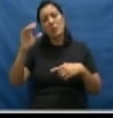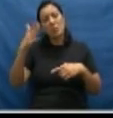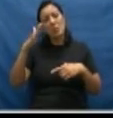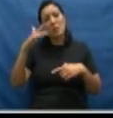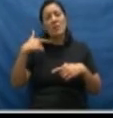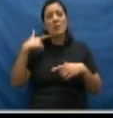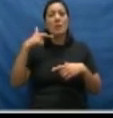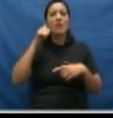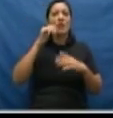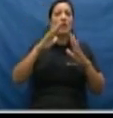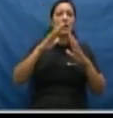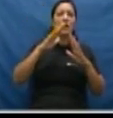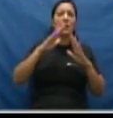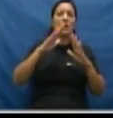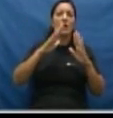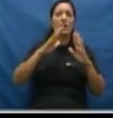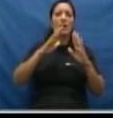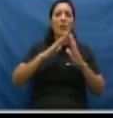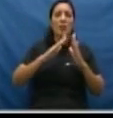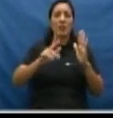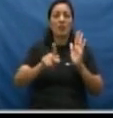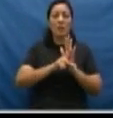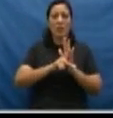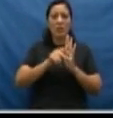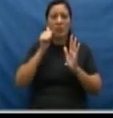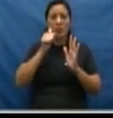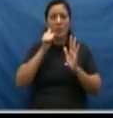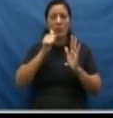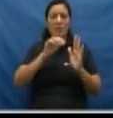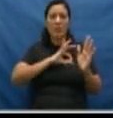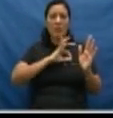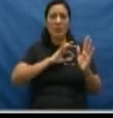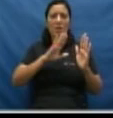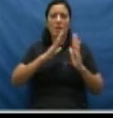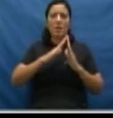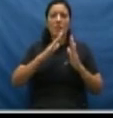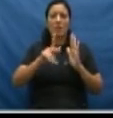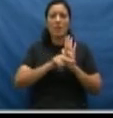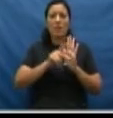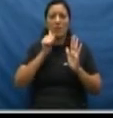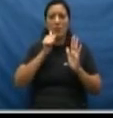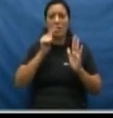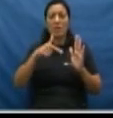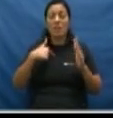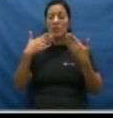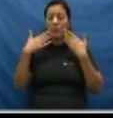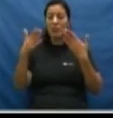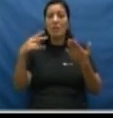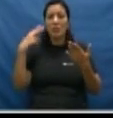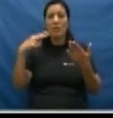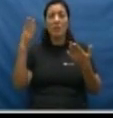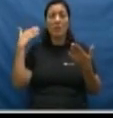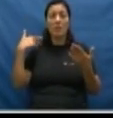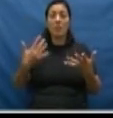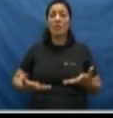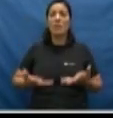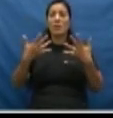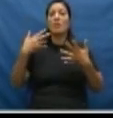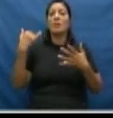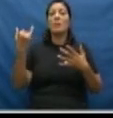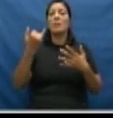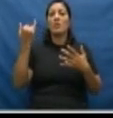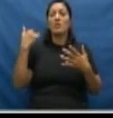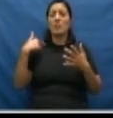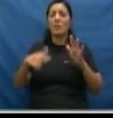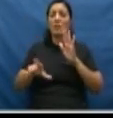delegacias da mulher, a construção de casas-abrigo, eu apresentei como vereadora, e eu quero enaltecer a importância do